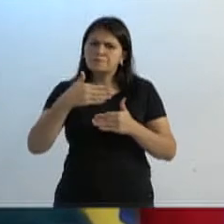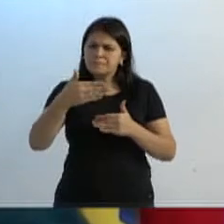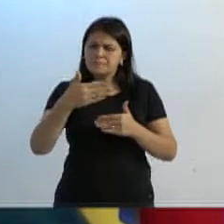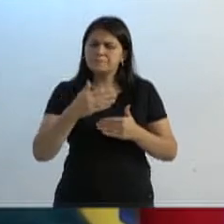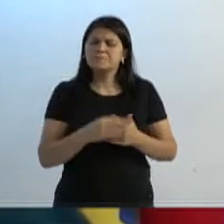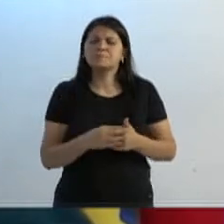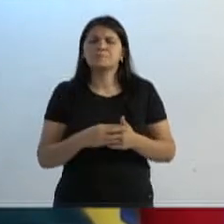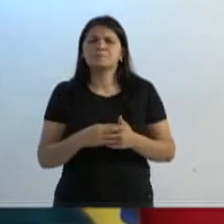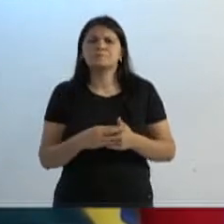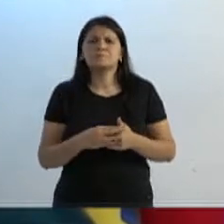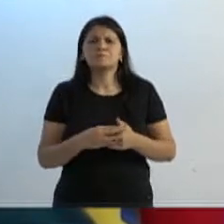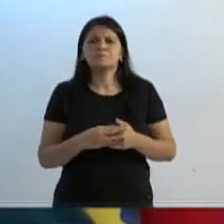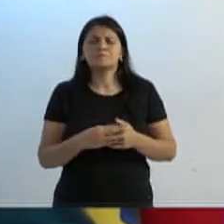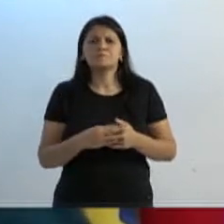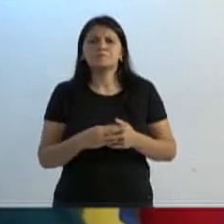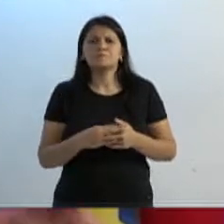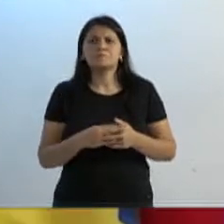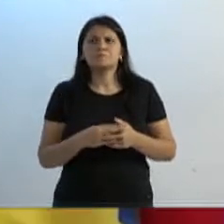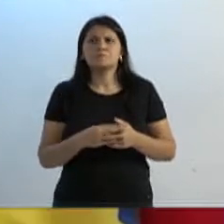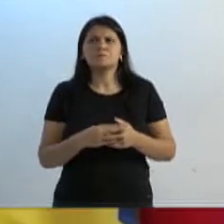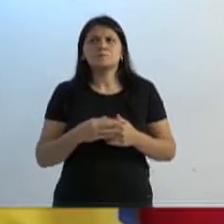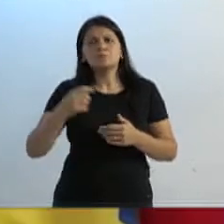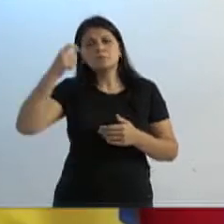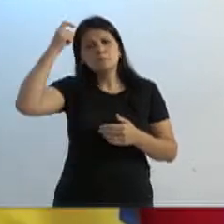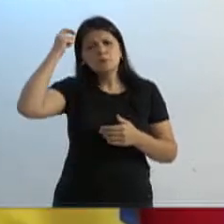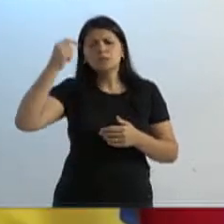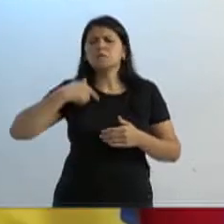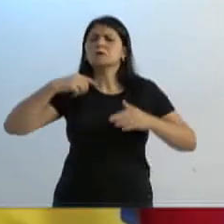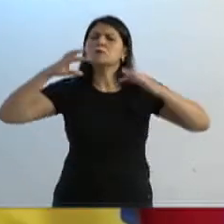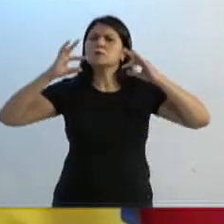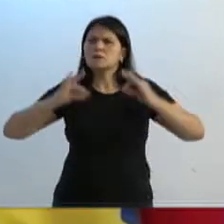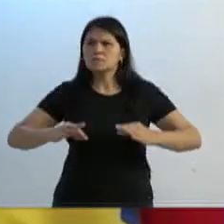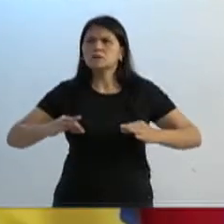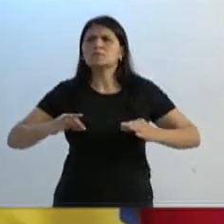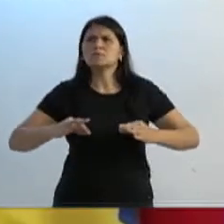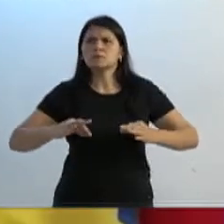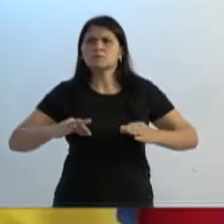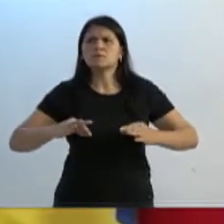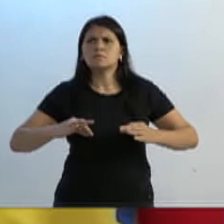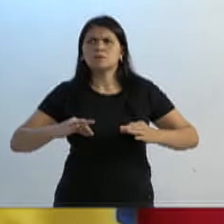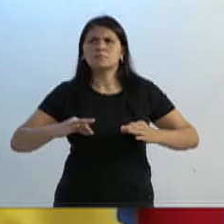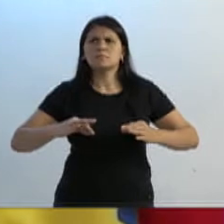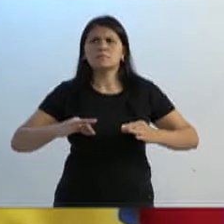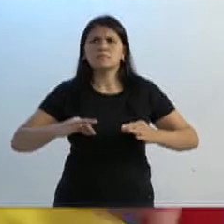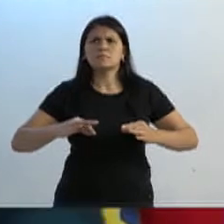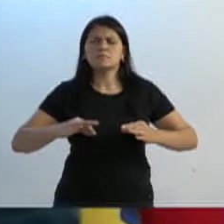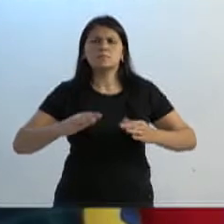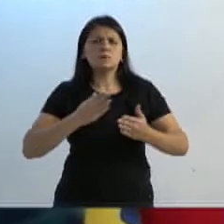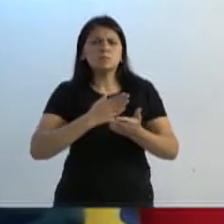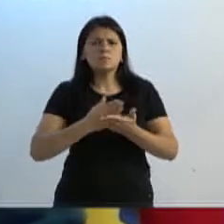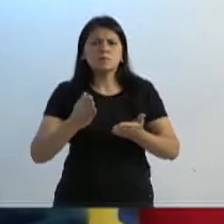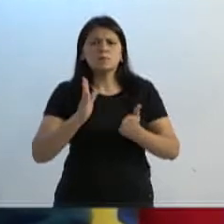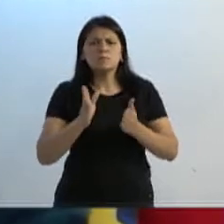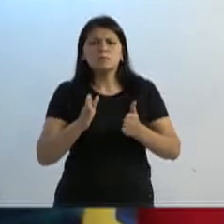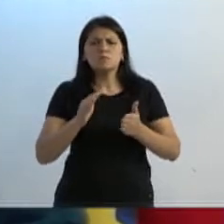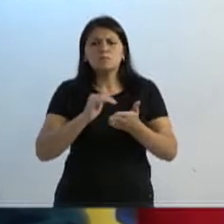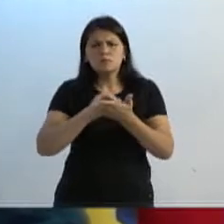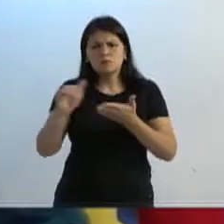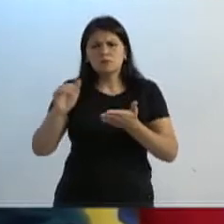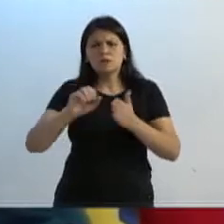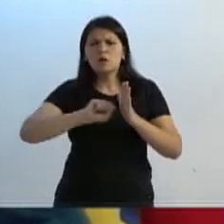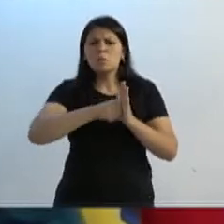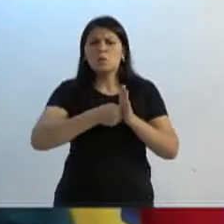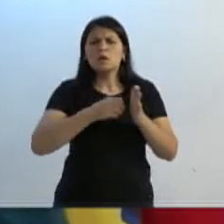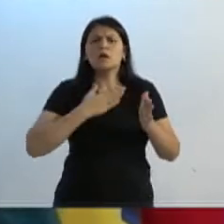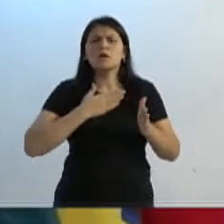vereador Deone Pereira. Eu tenho certeza, vereador Pereira, que a partir de hoje o secretário vai bloquear o meu WhatsApp,